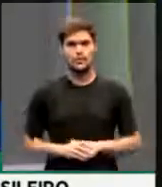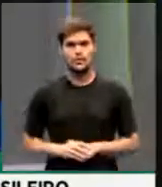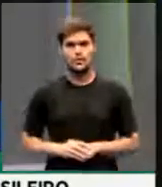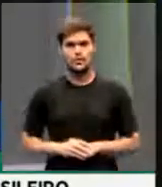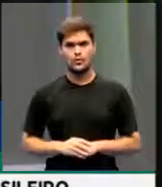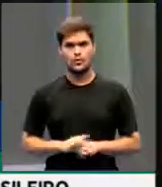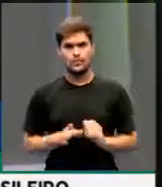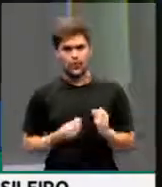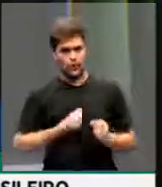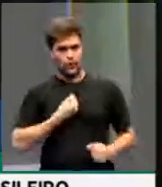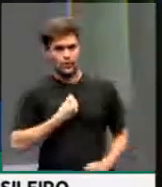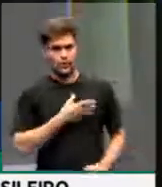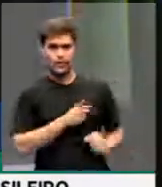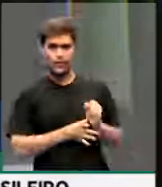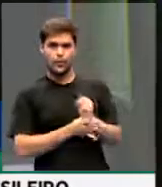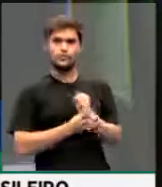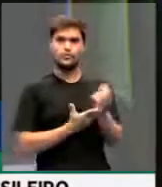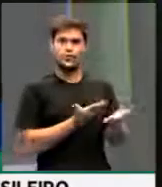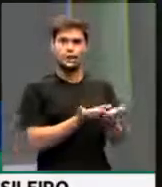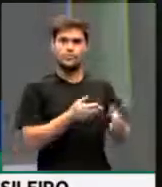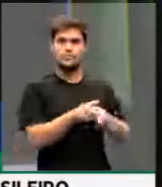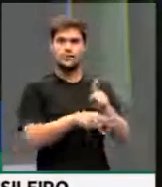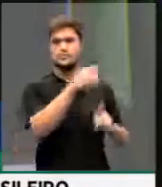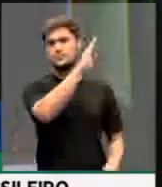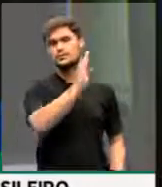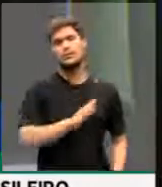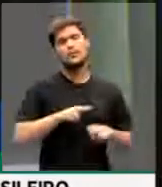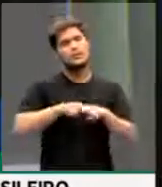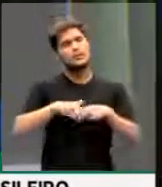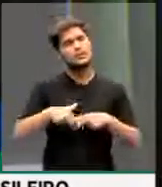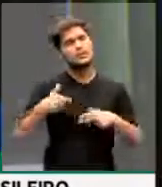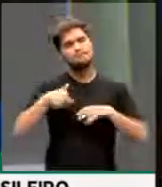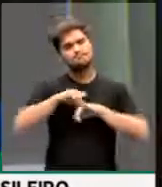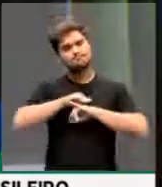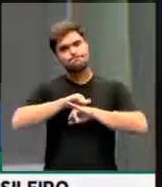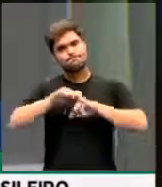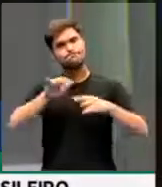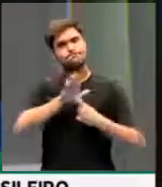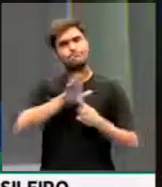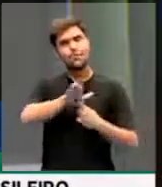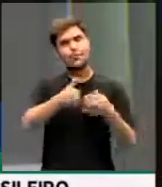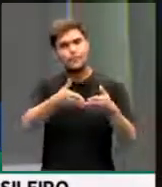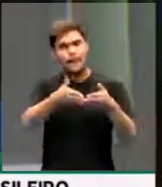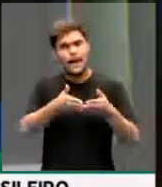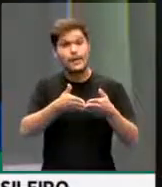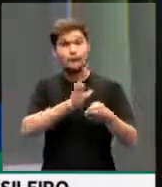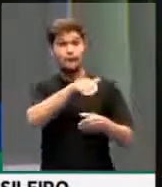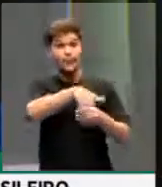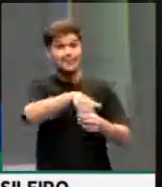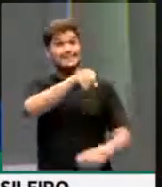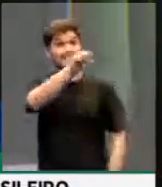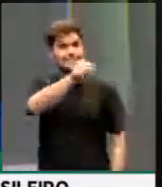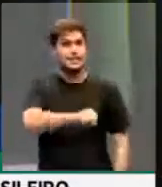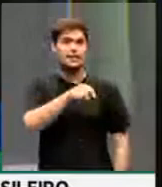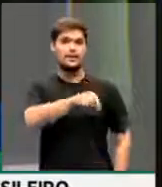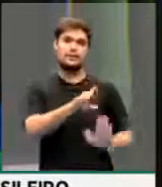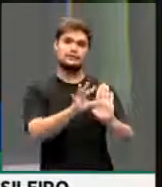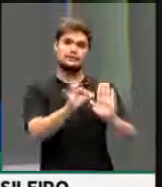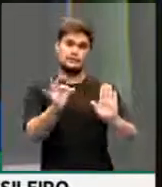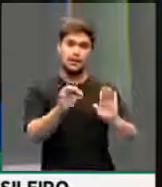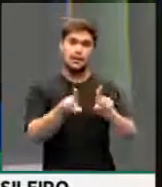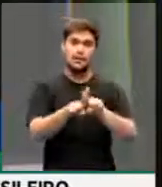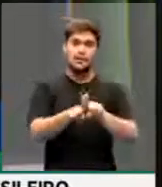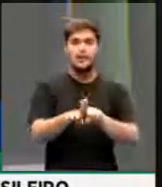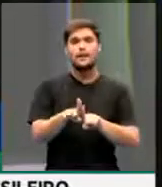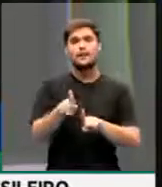proteger a vida dos brasileiros. Portanto, presidente, fica aqui a nossa manifestação, nosso apelo pelo voto sim nessa matéria e também